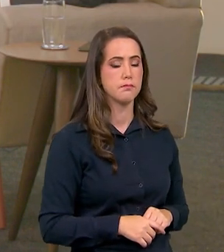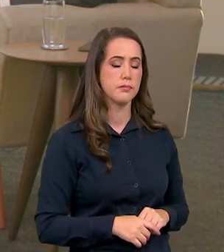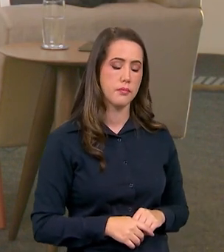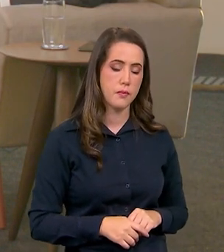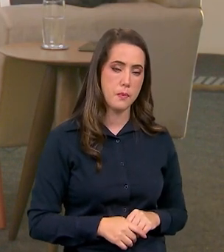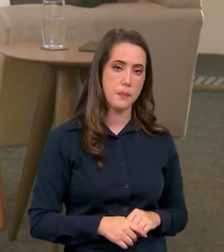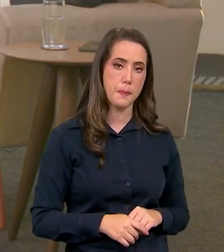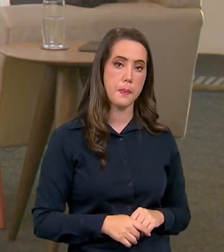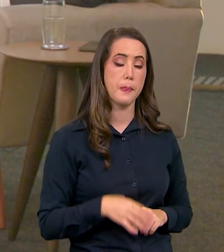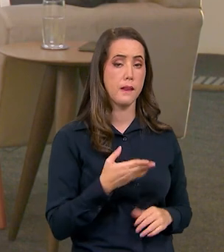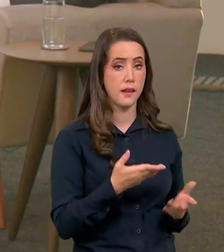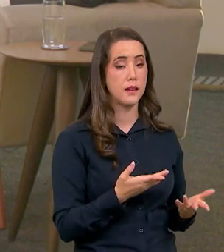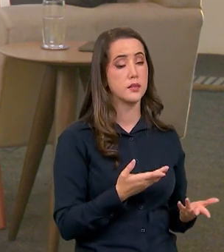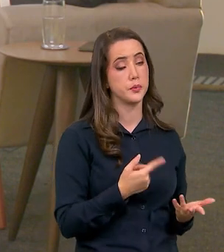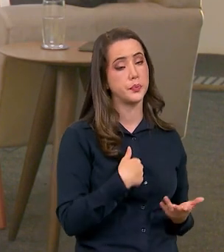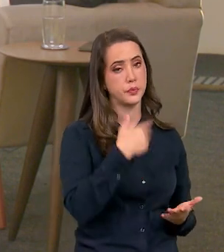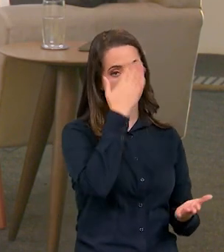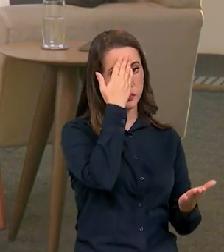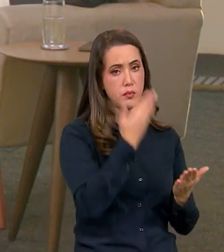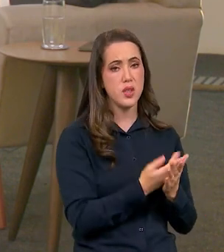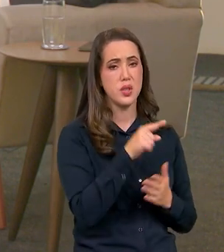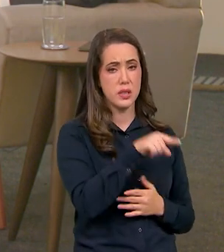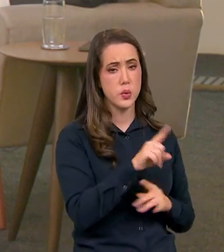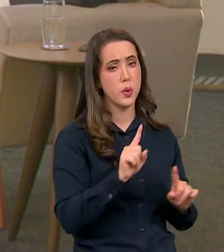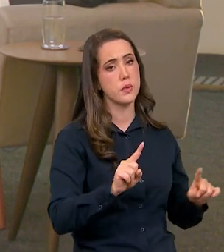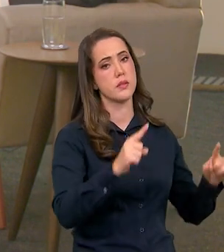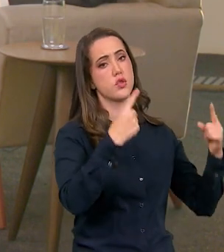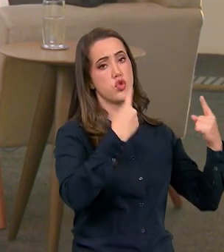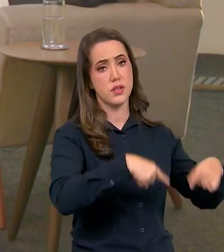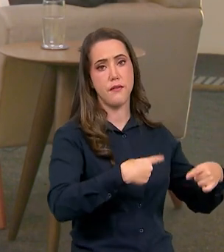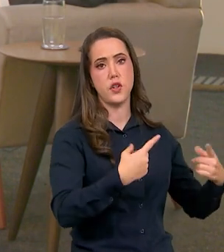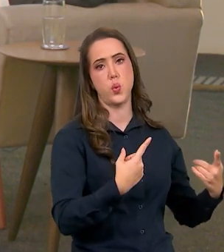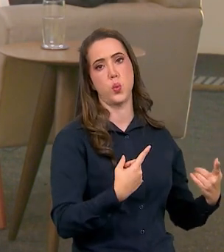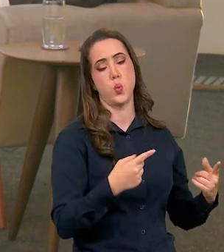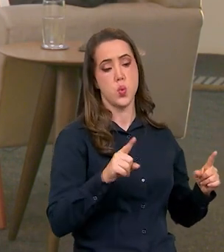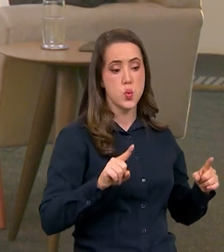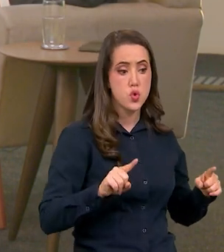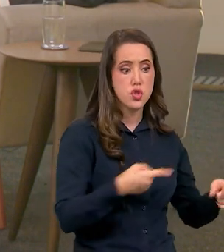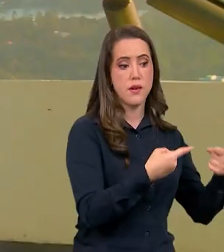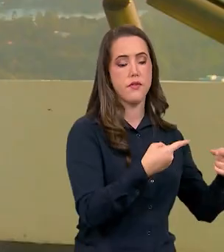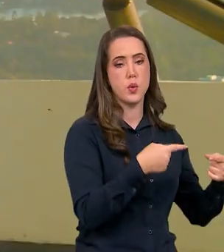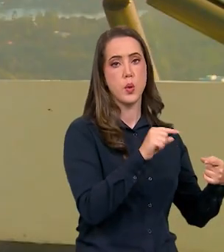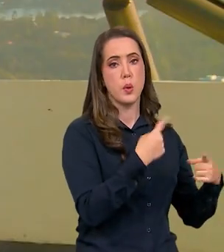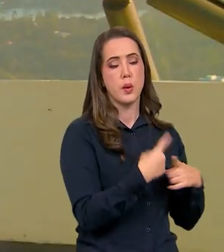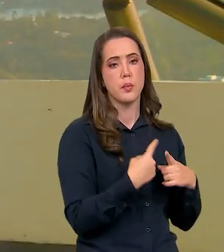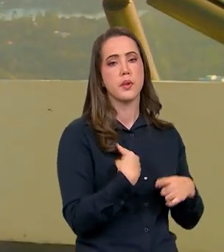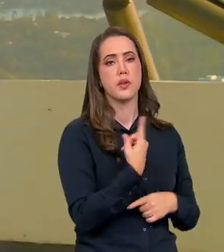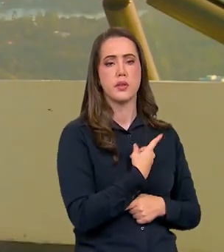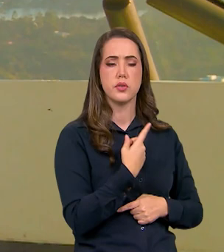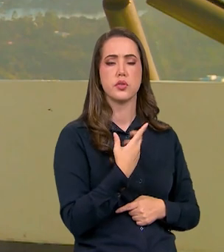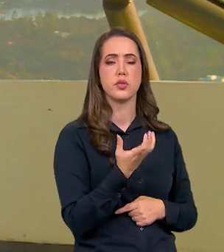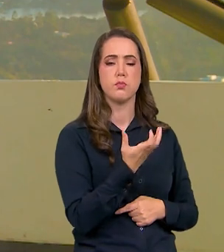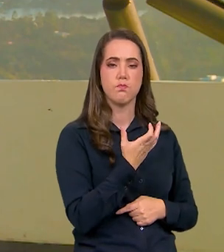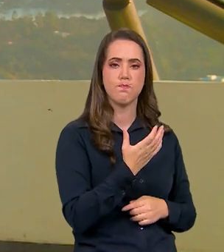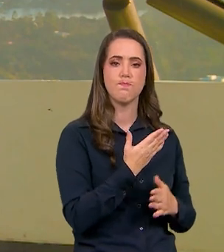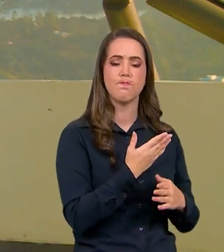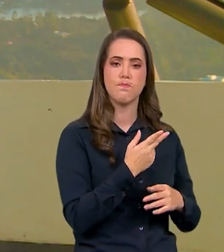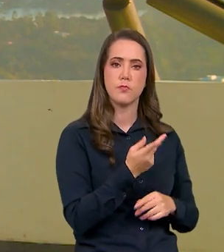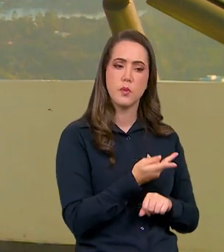certeza eu acho que isso é um desafio realmente e a gente tem buscado